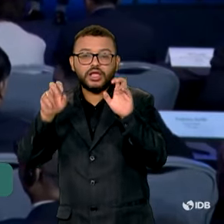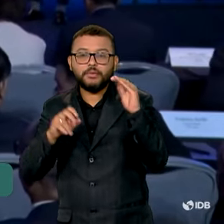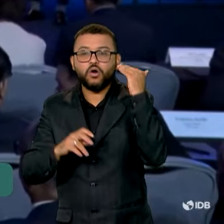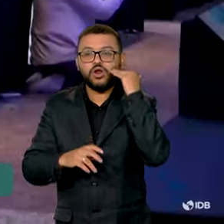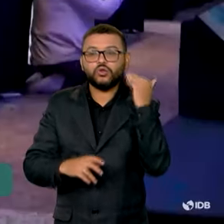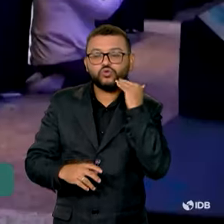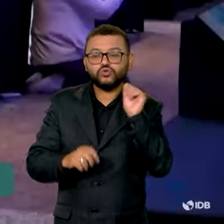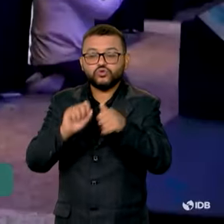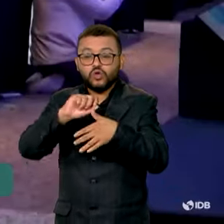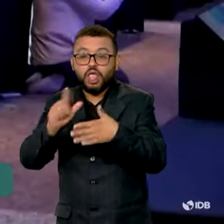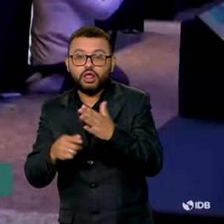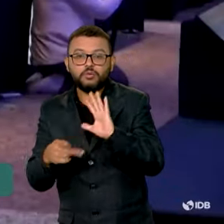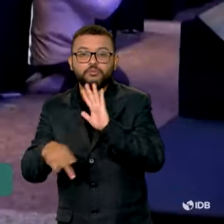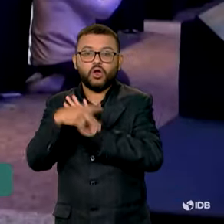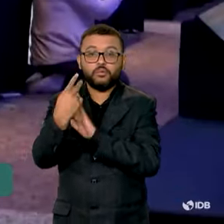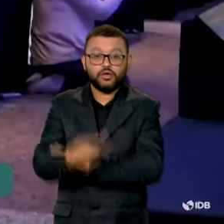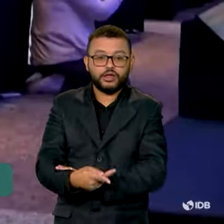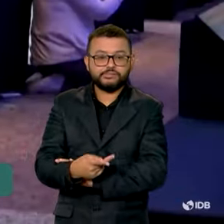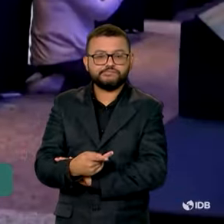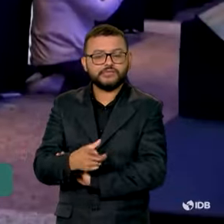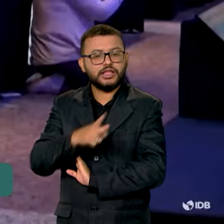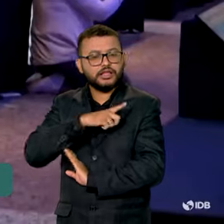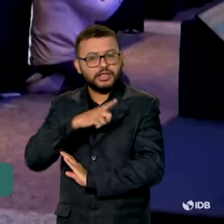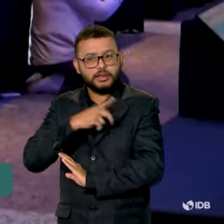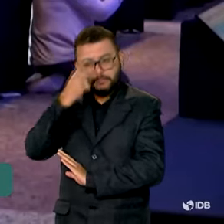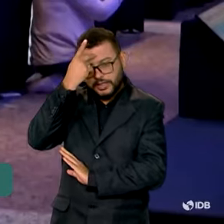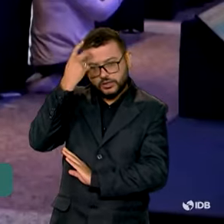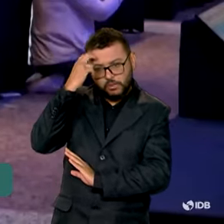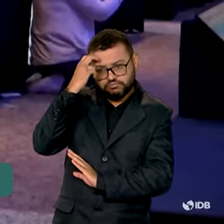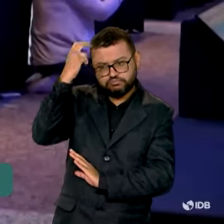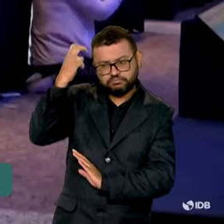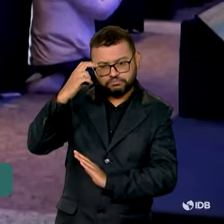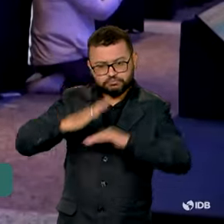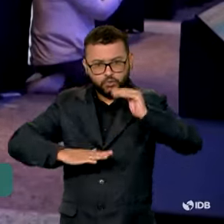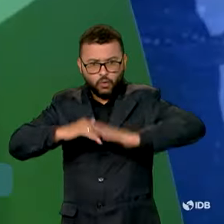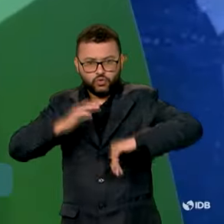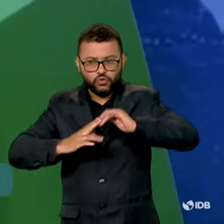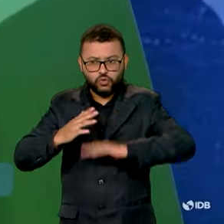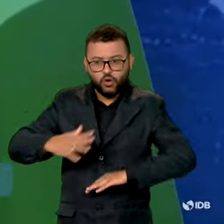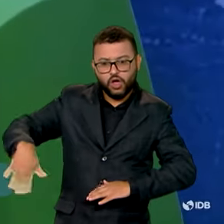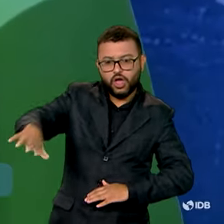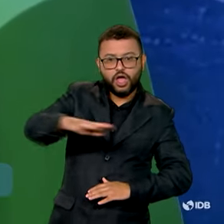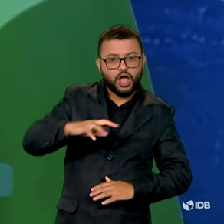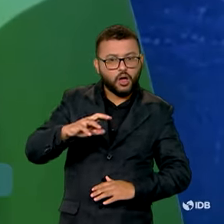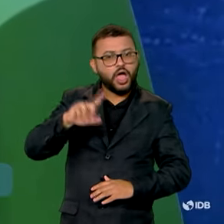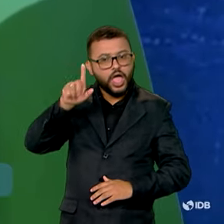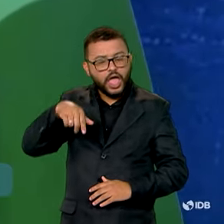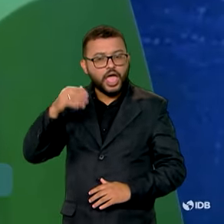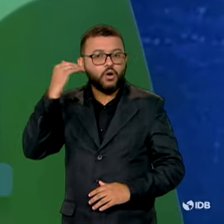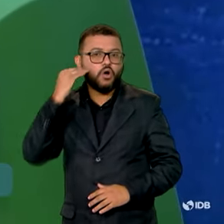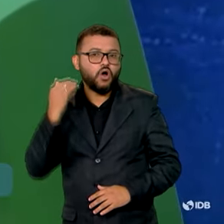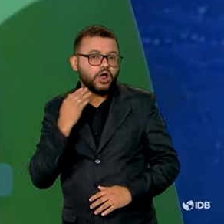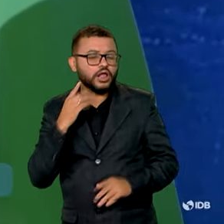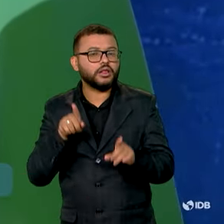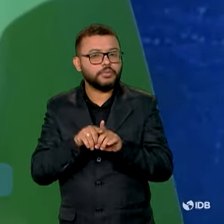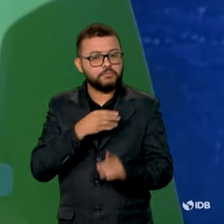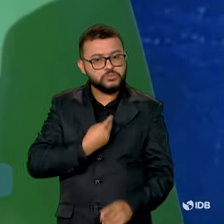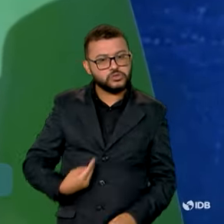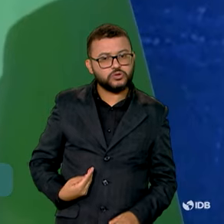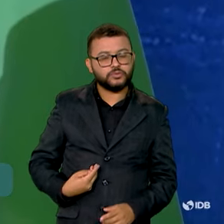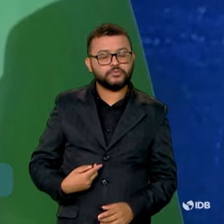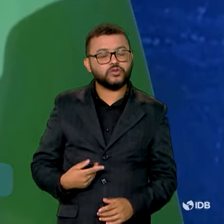Latina. Encontro que reúne especialistas, empresários coreanos e ministros. Esse encontro vai